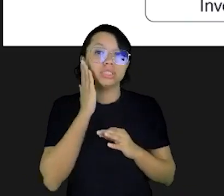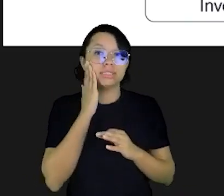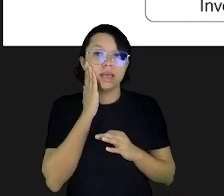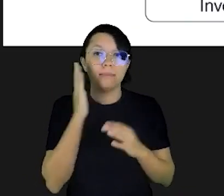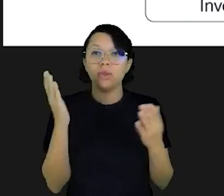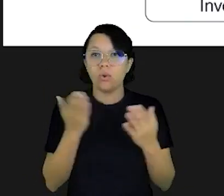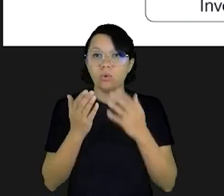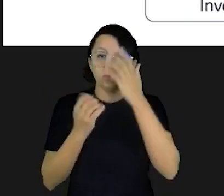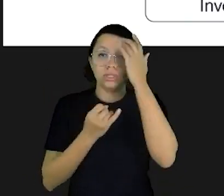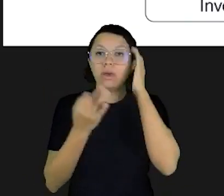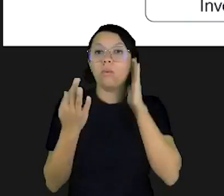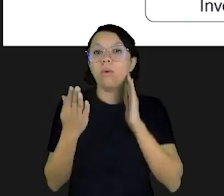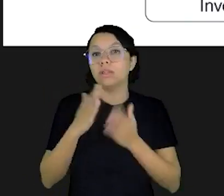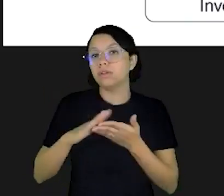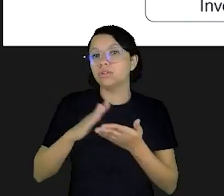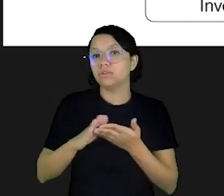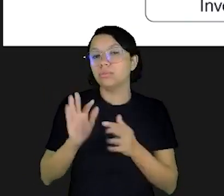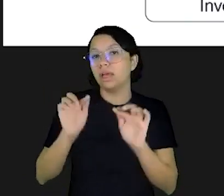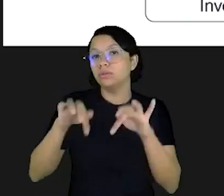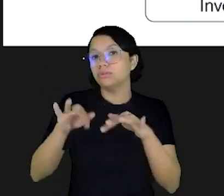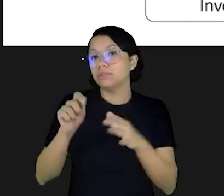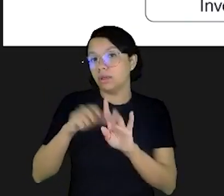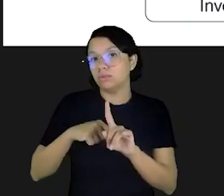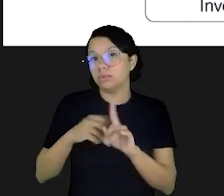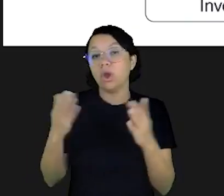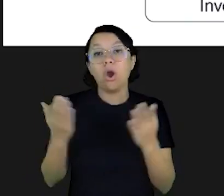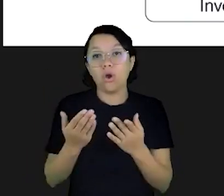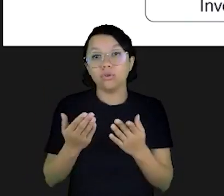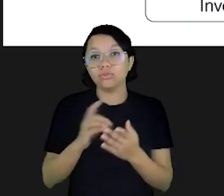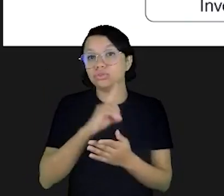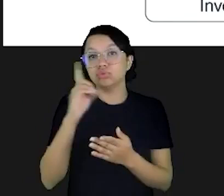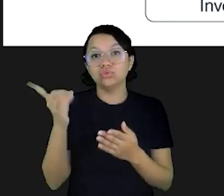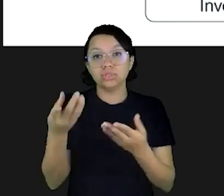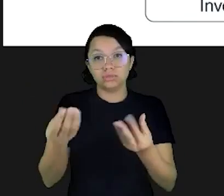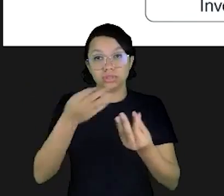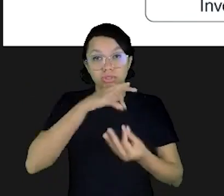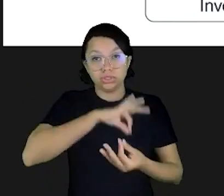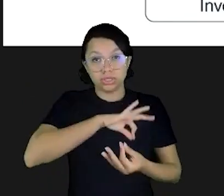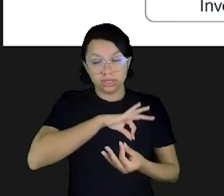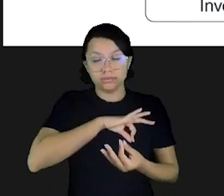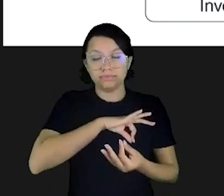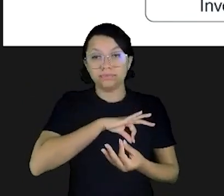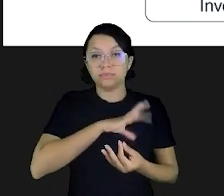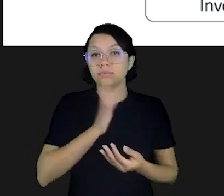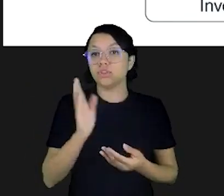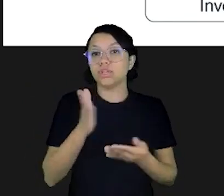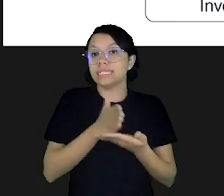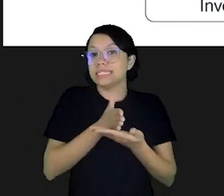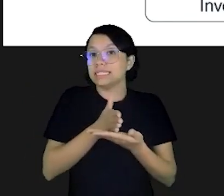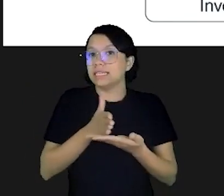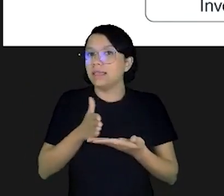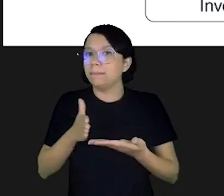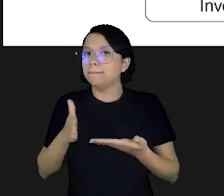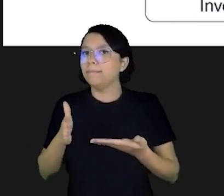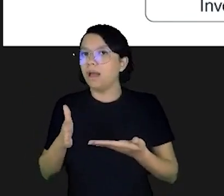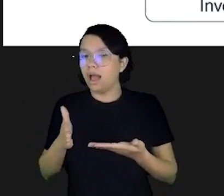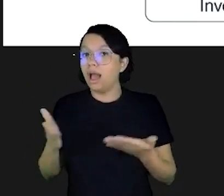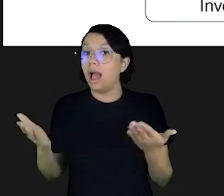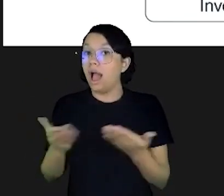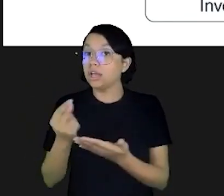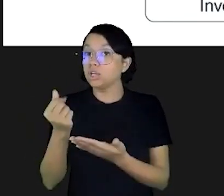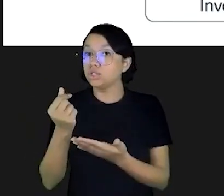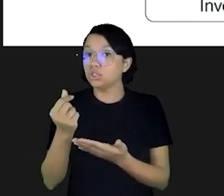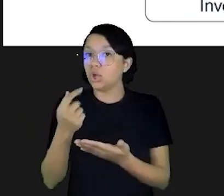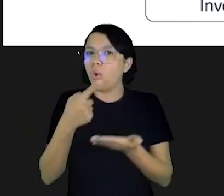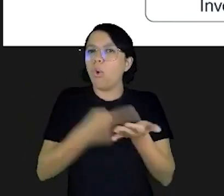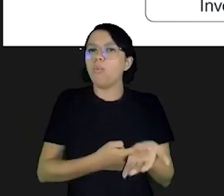já sabe hoje quanto é que vai sobrar no final do seu mês. Hoje, no dia que você recebeu o seu salário, você já separa aquele dinheiro,